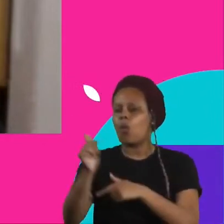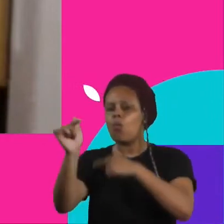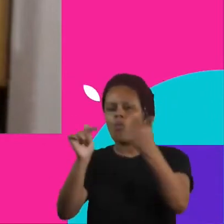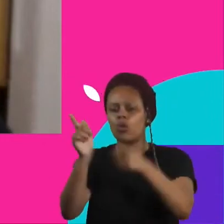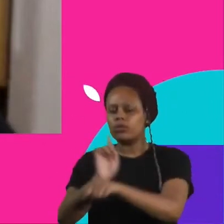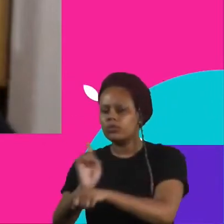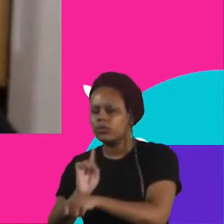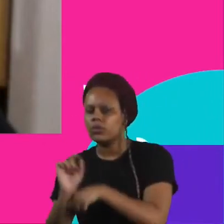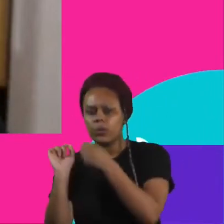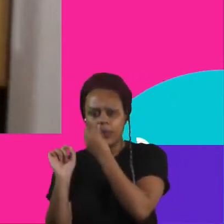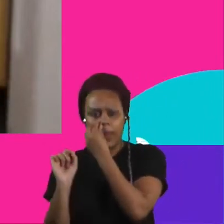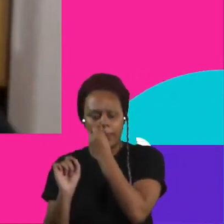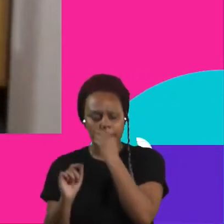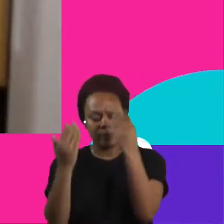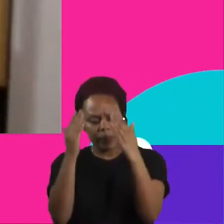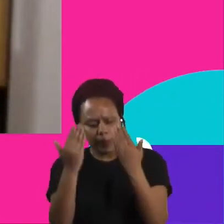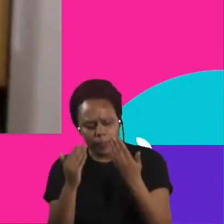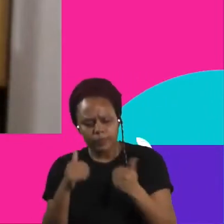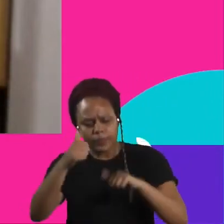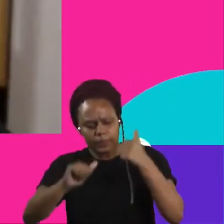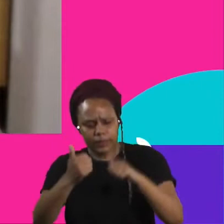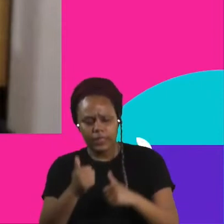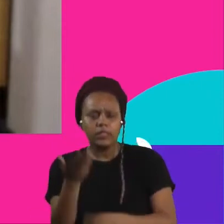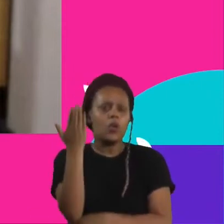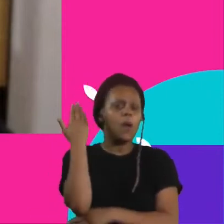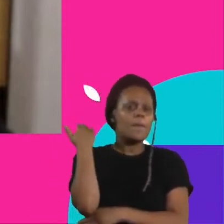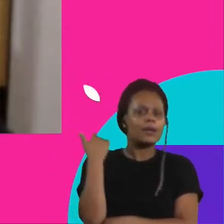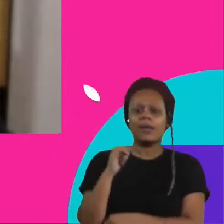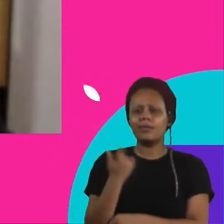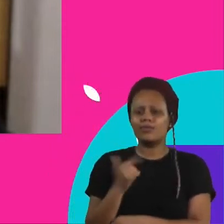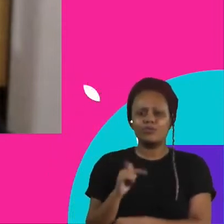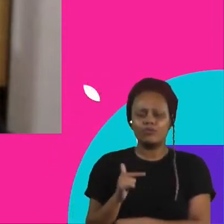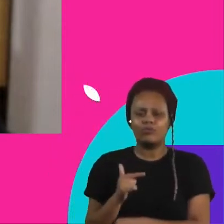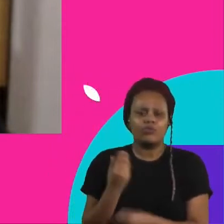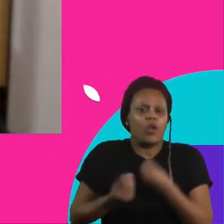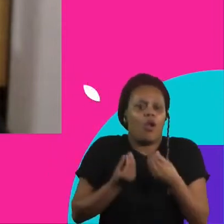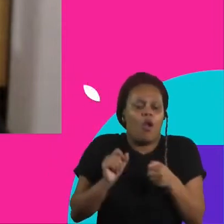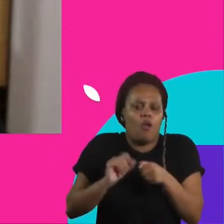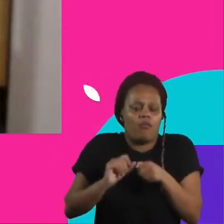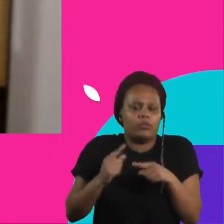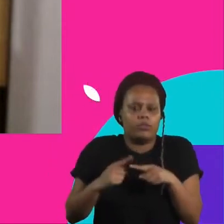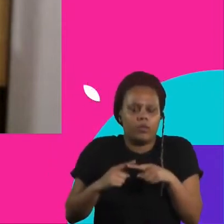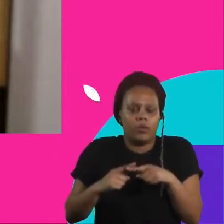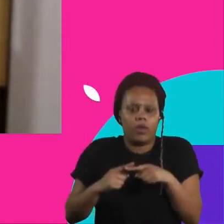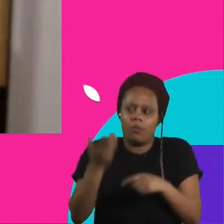tendências e análises que ele não tinha tempo de fazer, porque ele tinha que fazer todos esses procedimentos manuais.